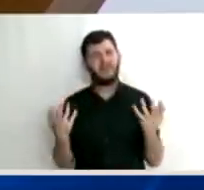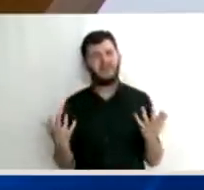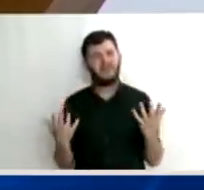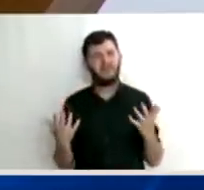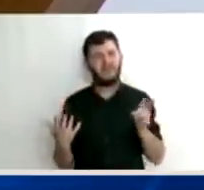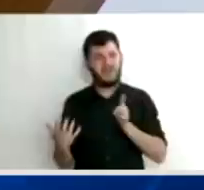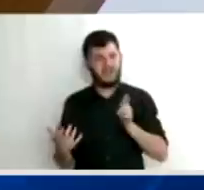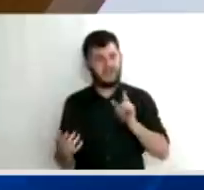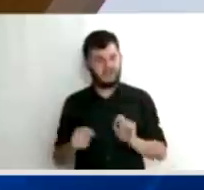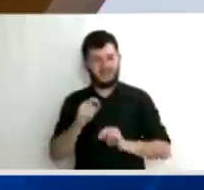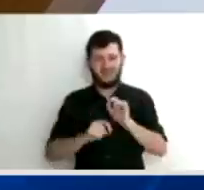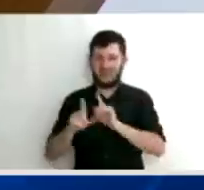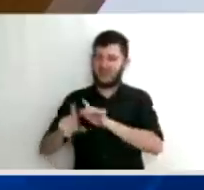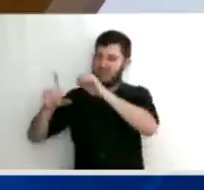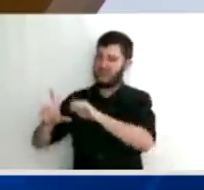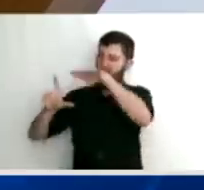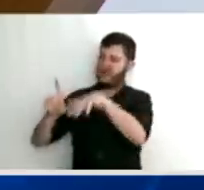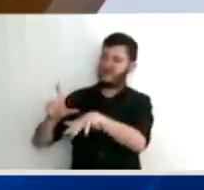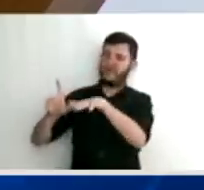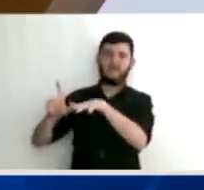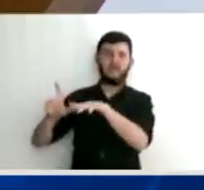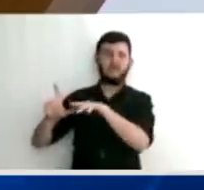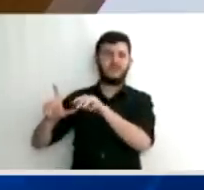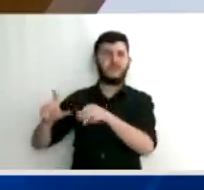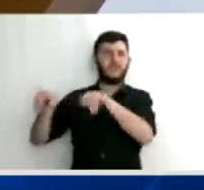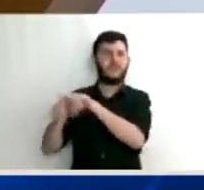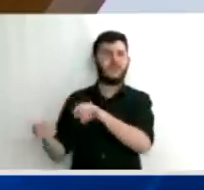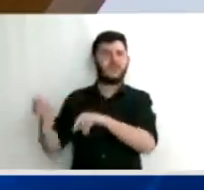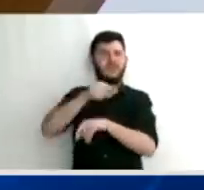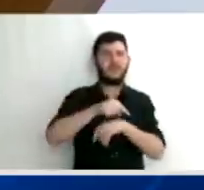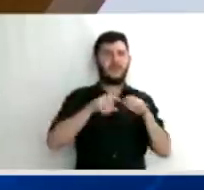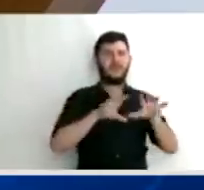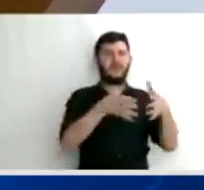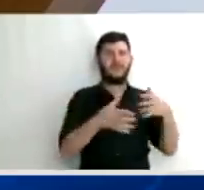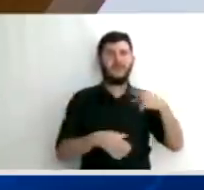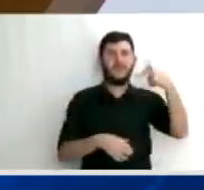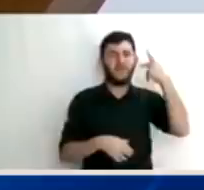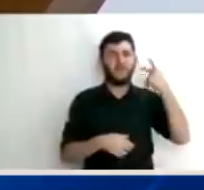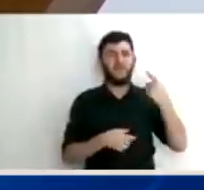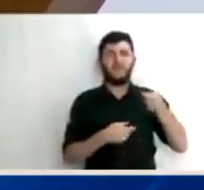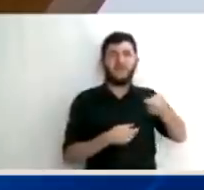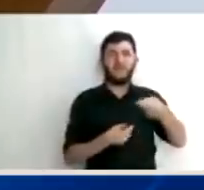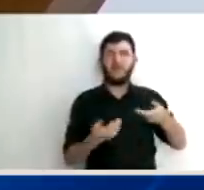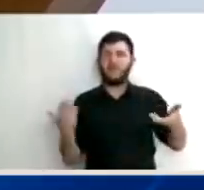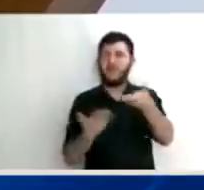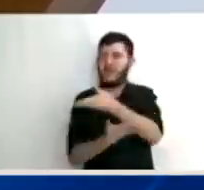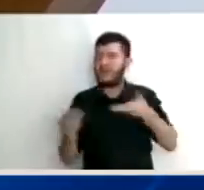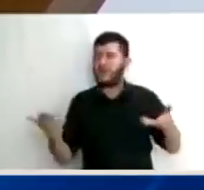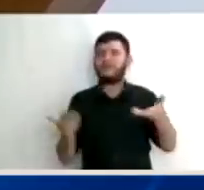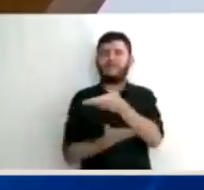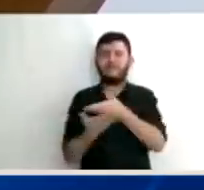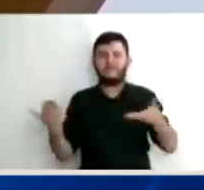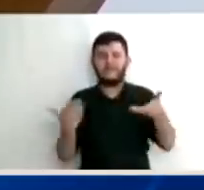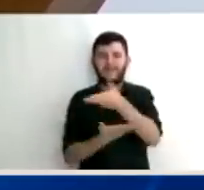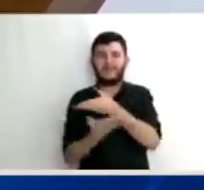sérios para a Operação Lava Jato. Vejam que, em qualquer das duas hipóteses, as provas podem ser anuladas e